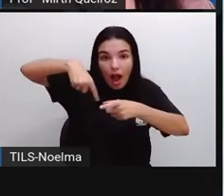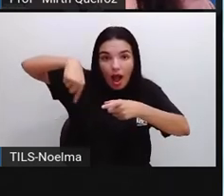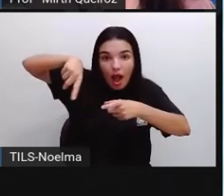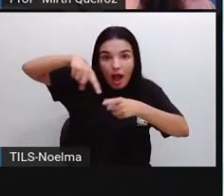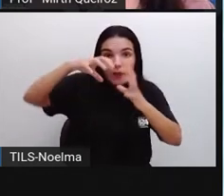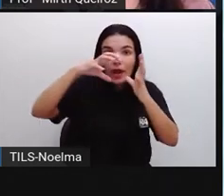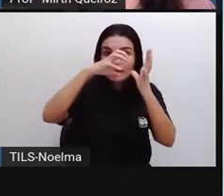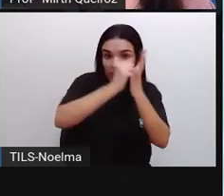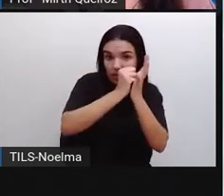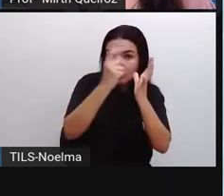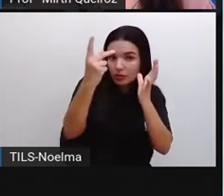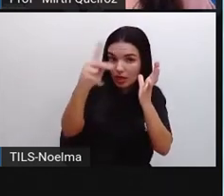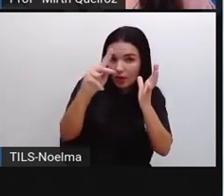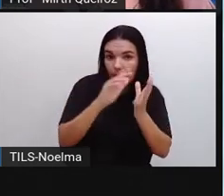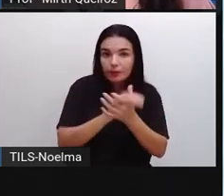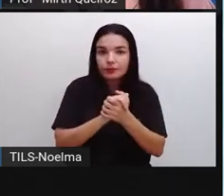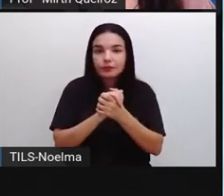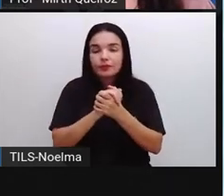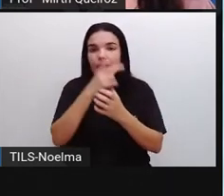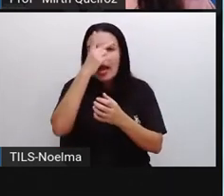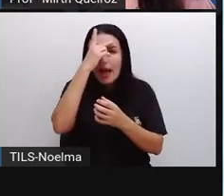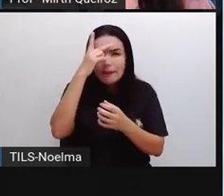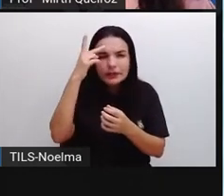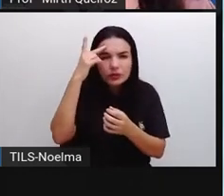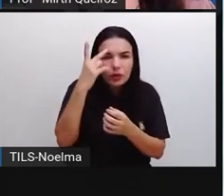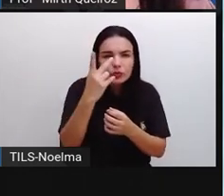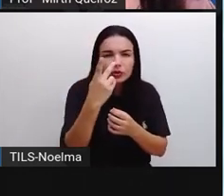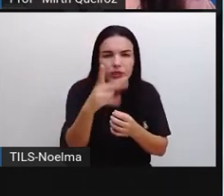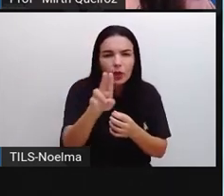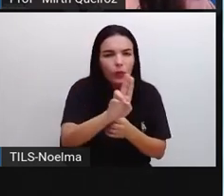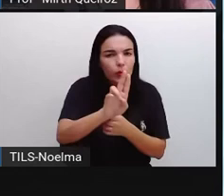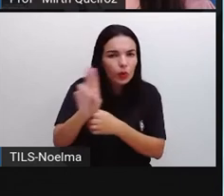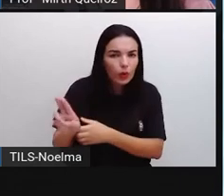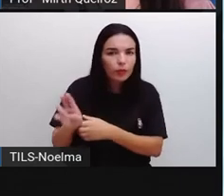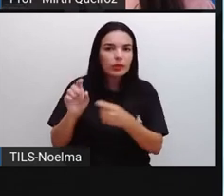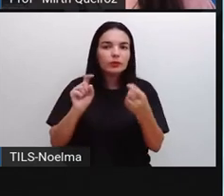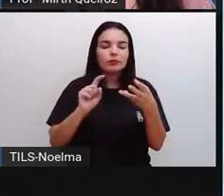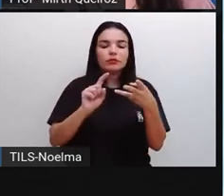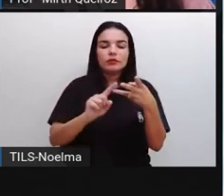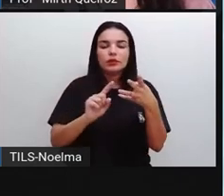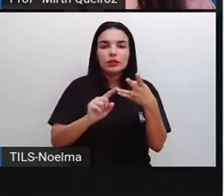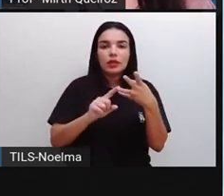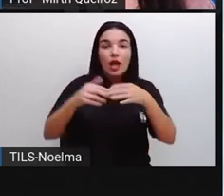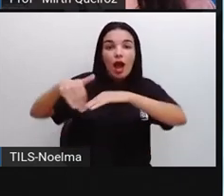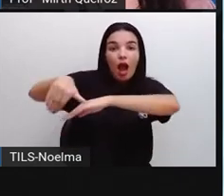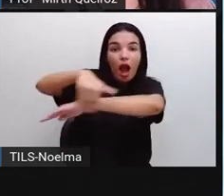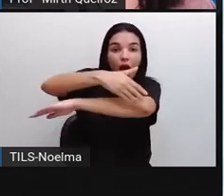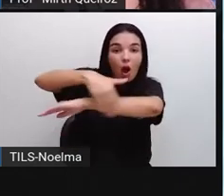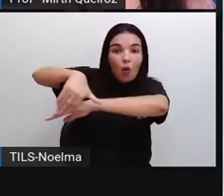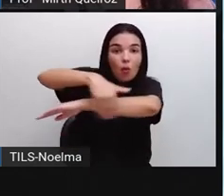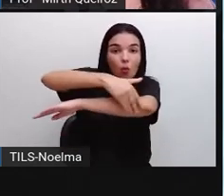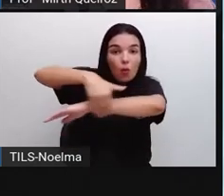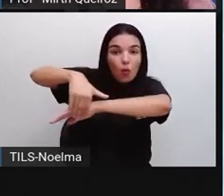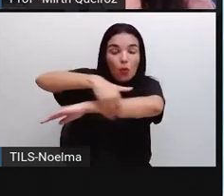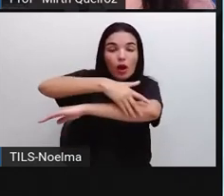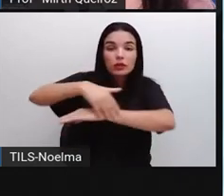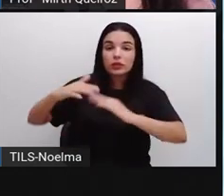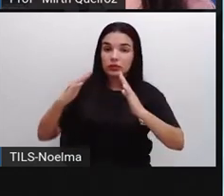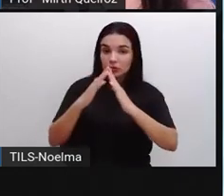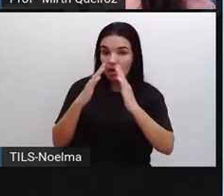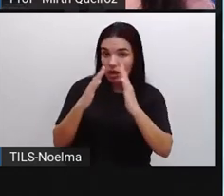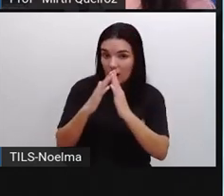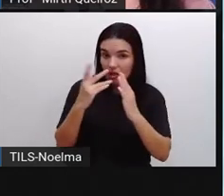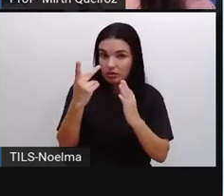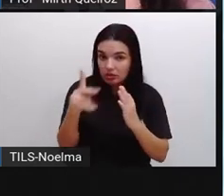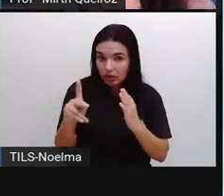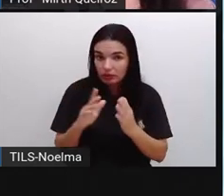cadastro, o nome do contribuinte, quem é a pessoa, o logradouro, que é o endereço, né?